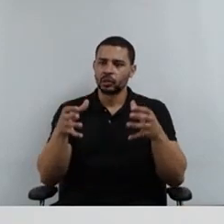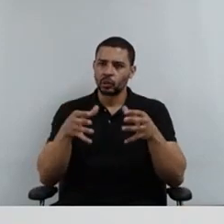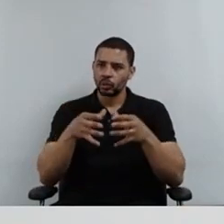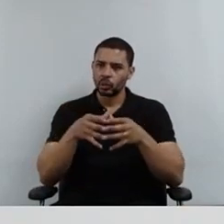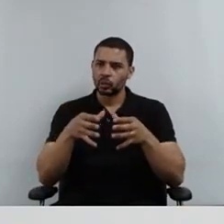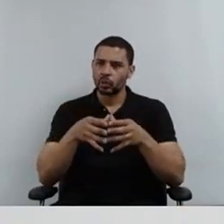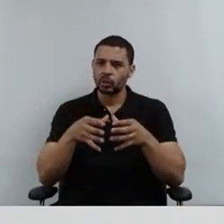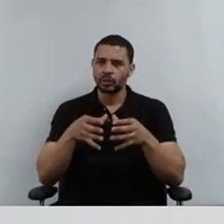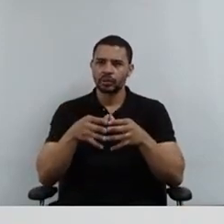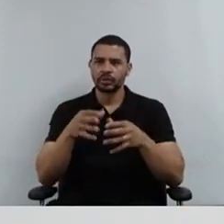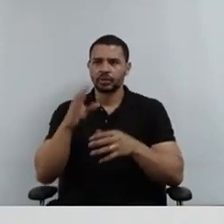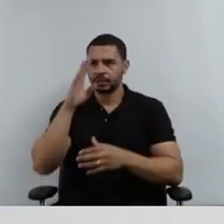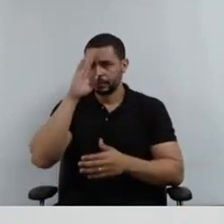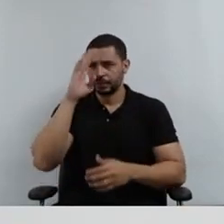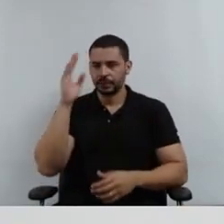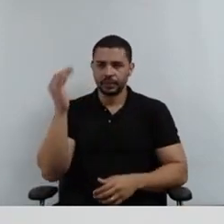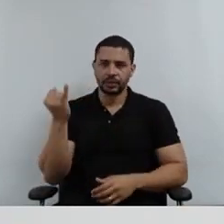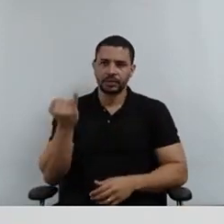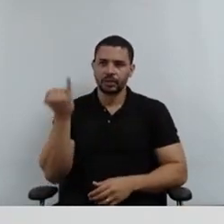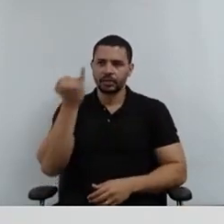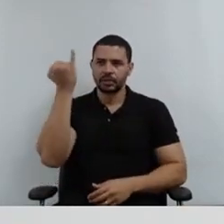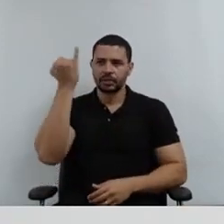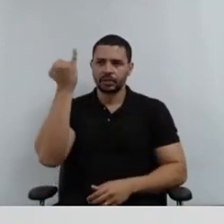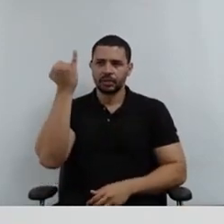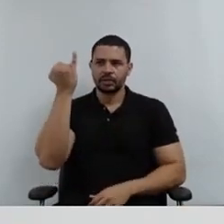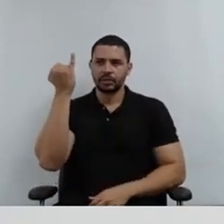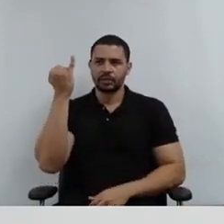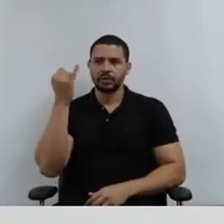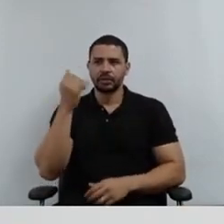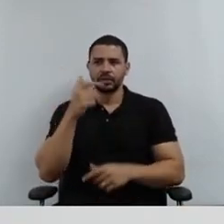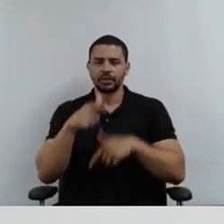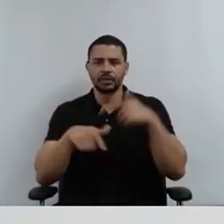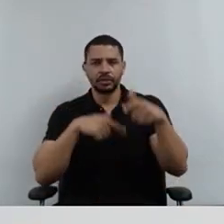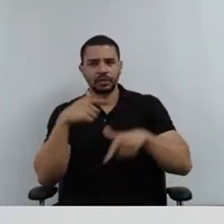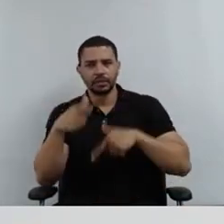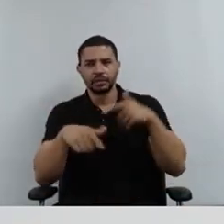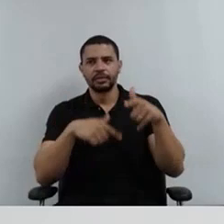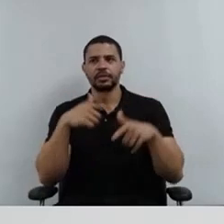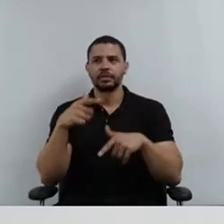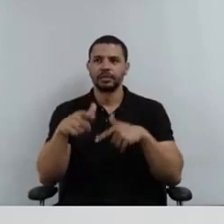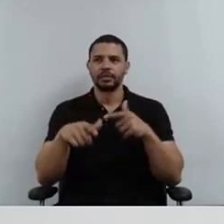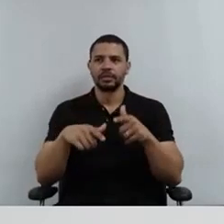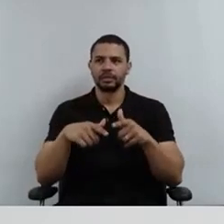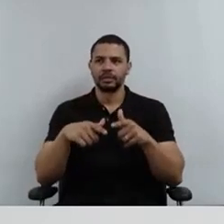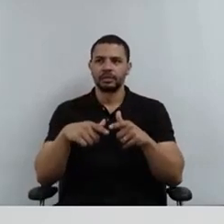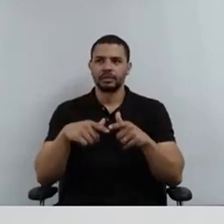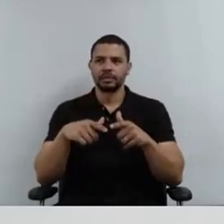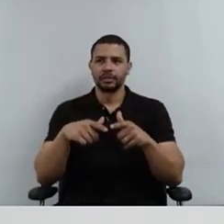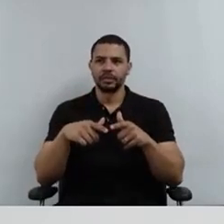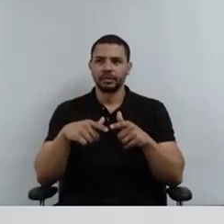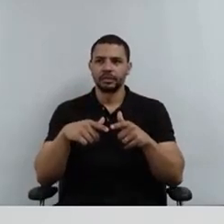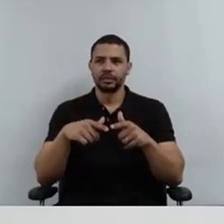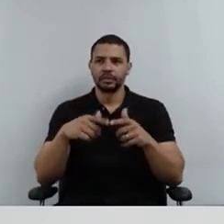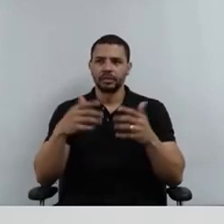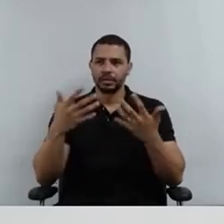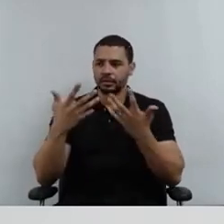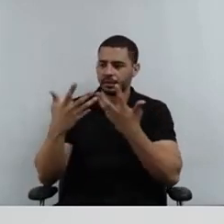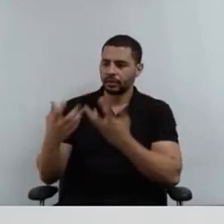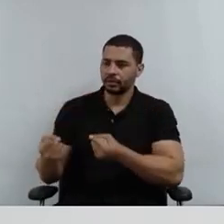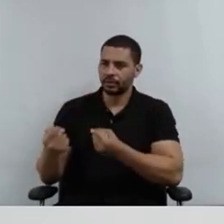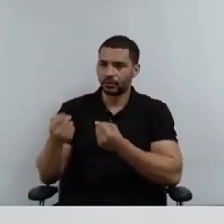responda tanto às demandas vindouras, mas principalmente aquilo que ela assume ao longo